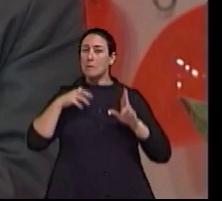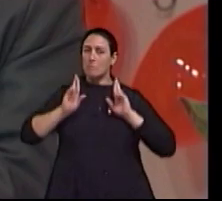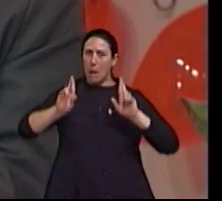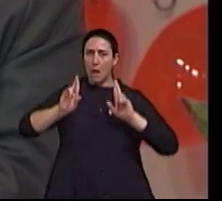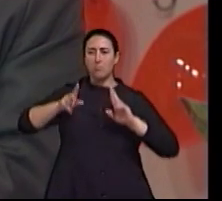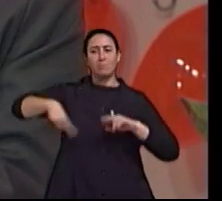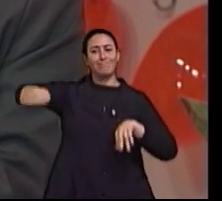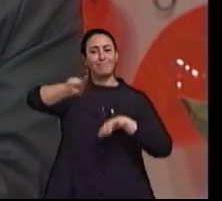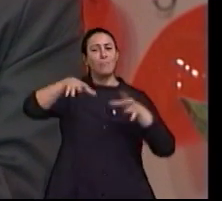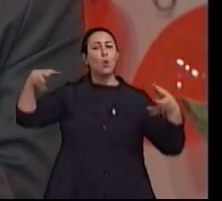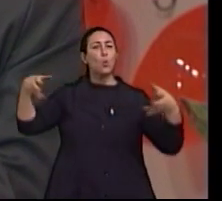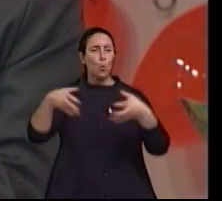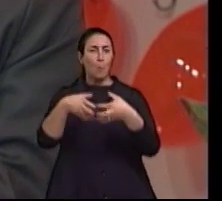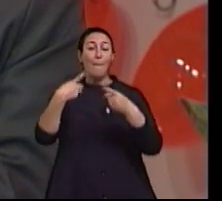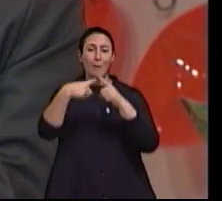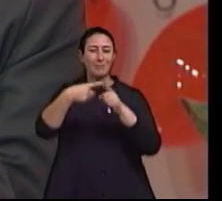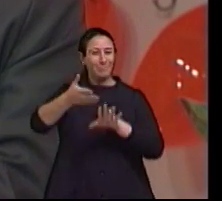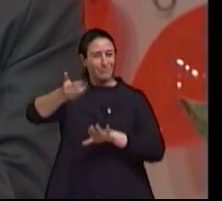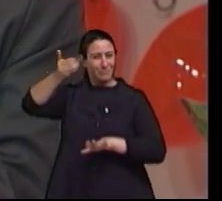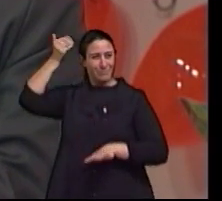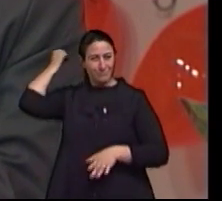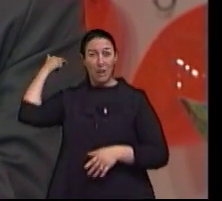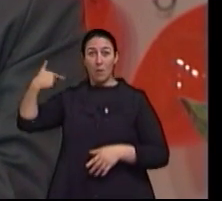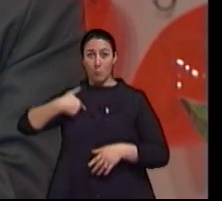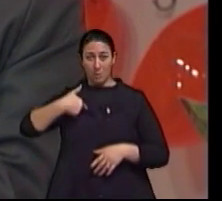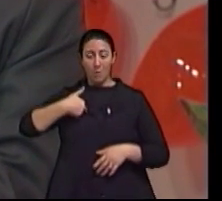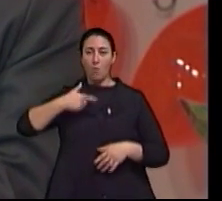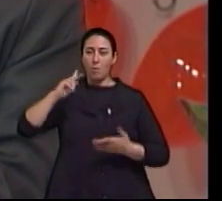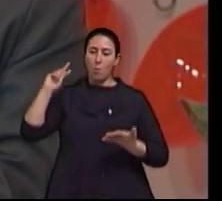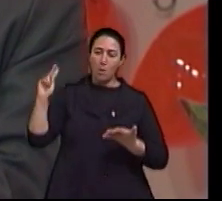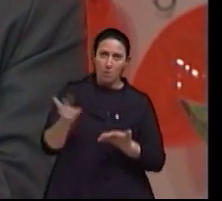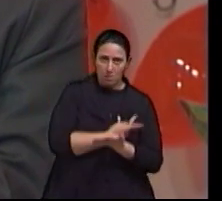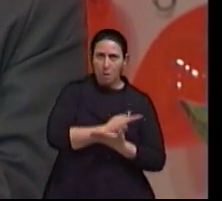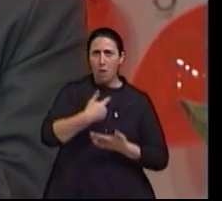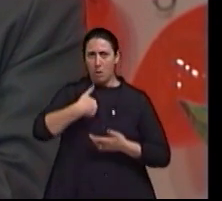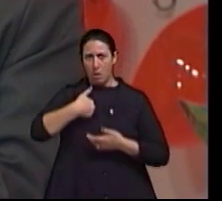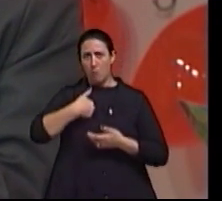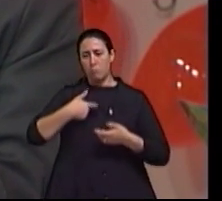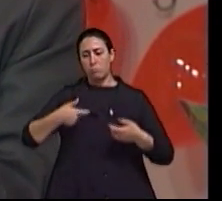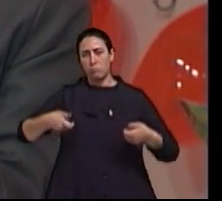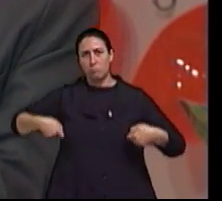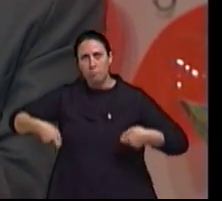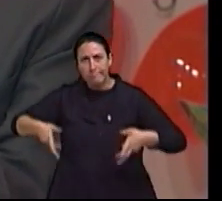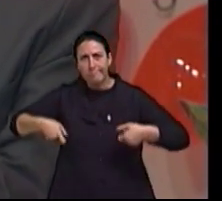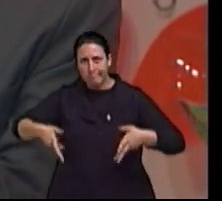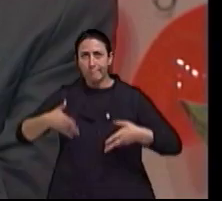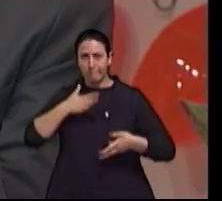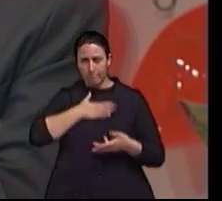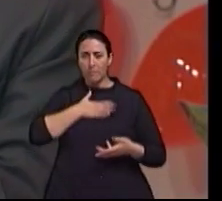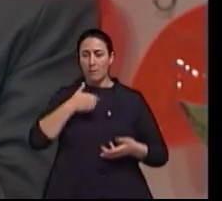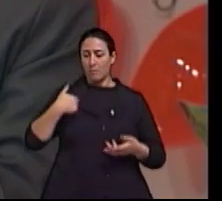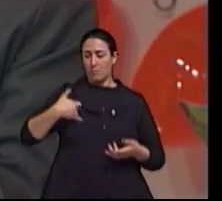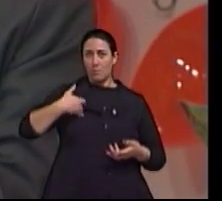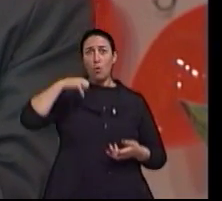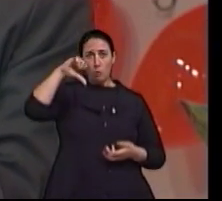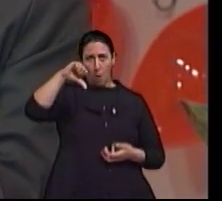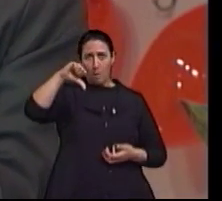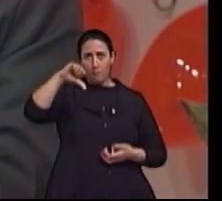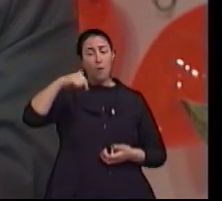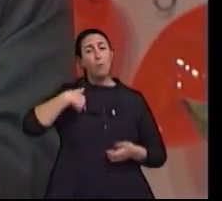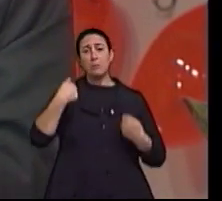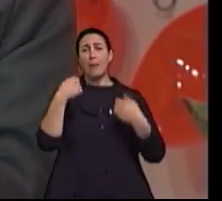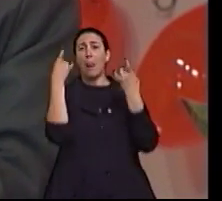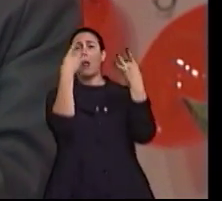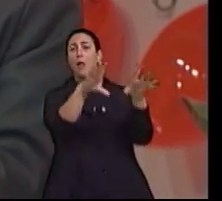porque na minha geração, quando eu adquiri uma lesão medular e fiquei parapérdica, eu tive que, aos 9 anos de idade, eu tive que sair da escola,